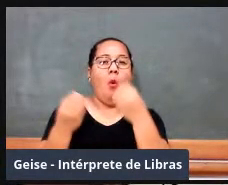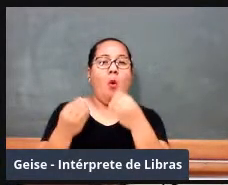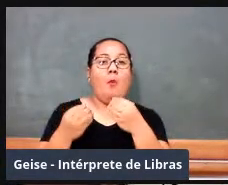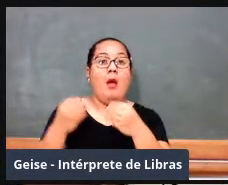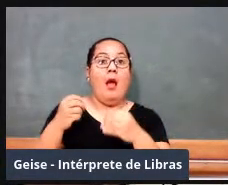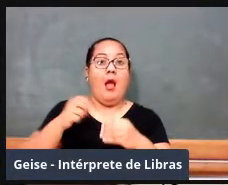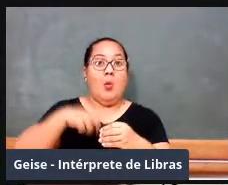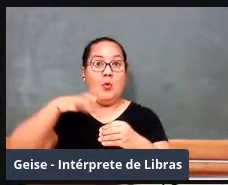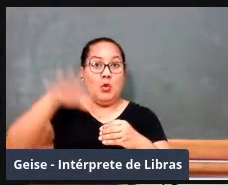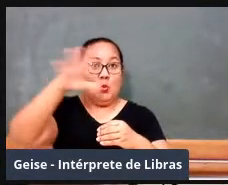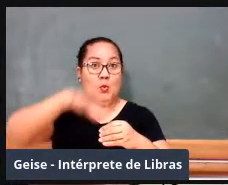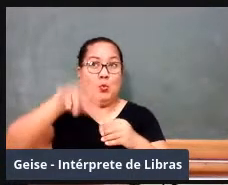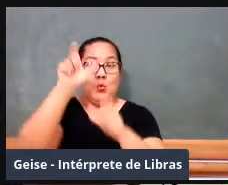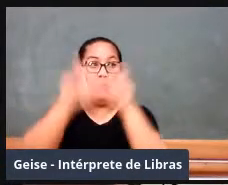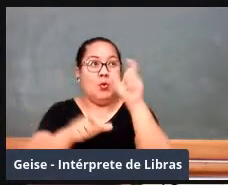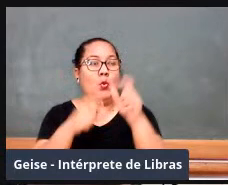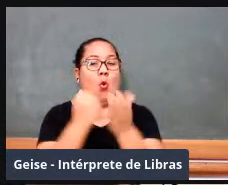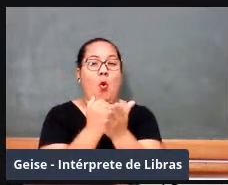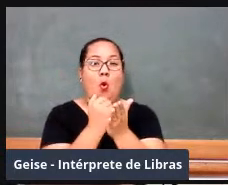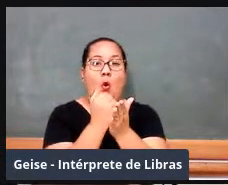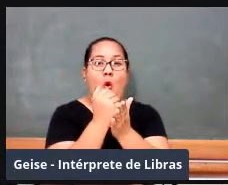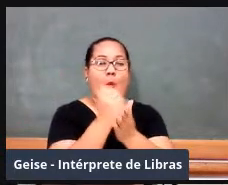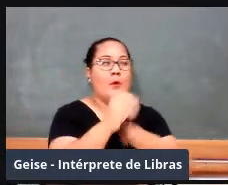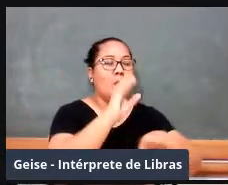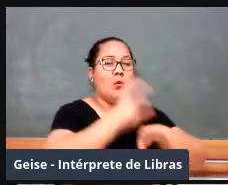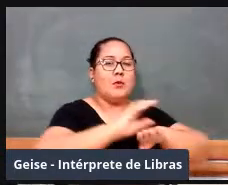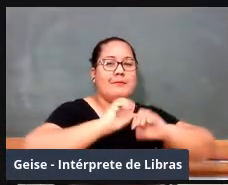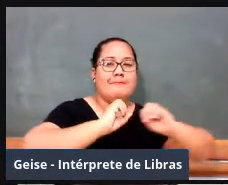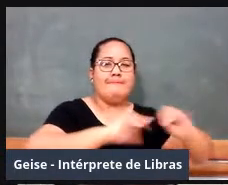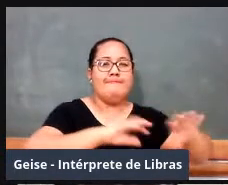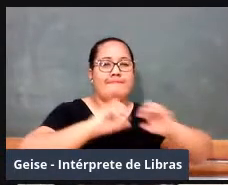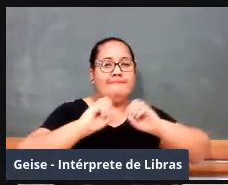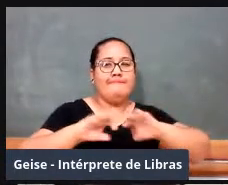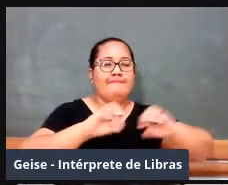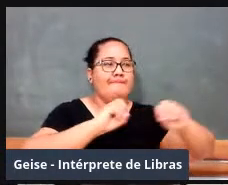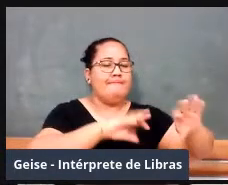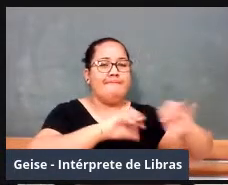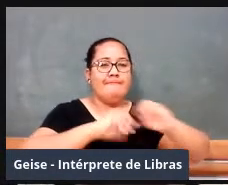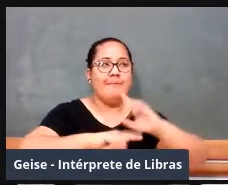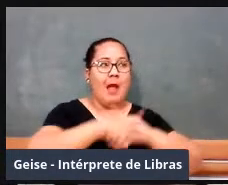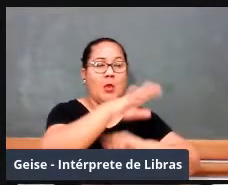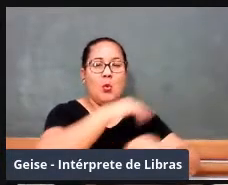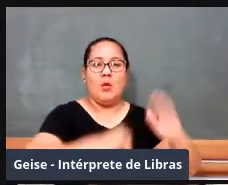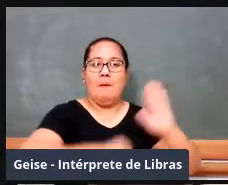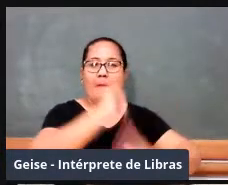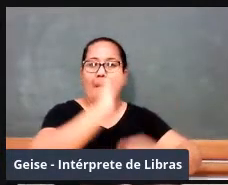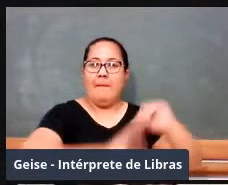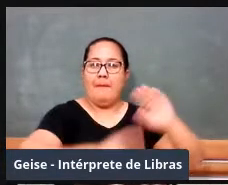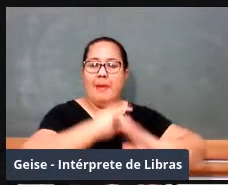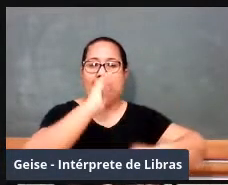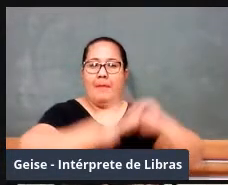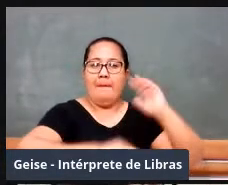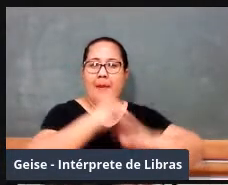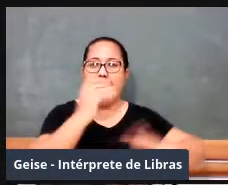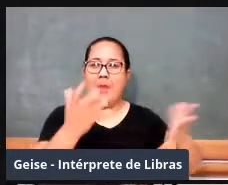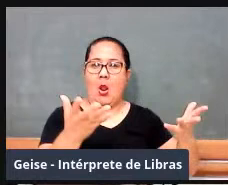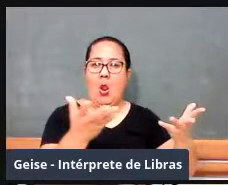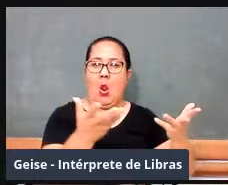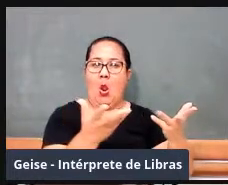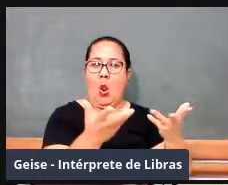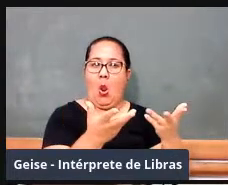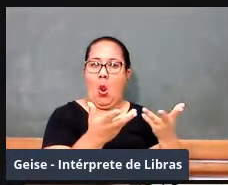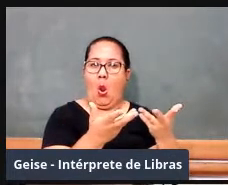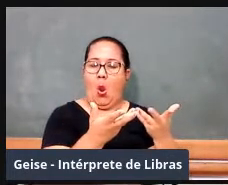de âmbito militar para formar essa mão de obra que vai construir os fortes e, além disso,